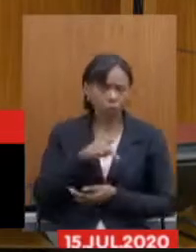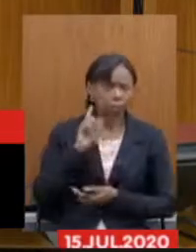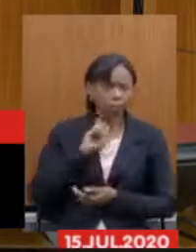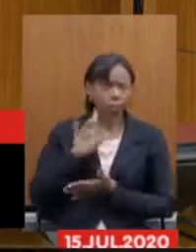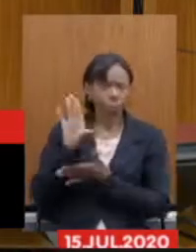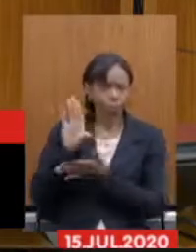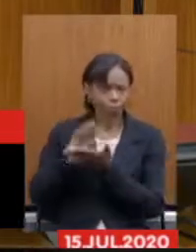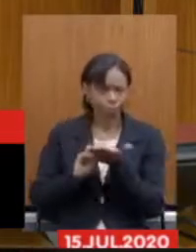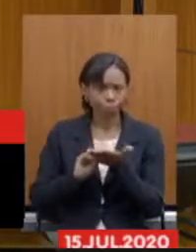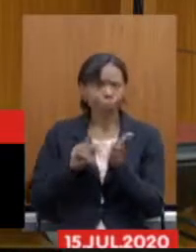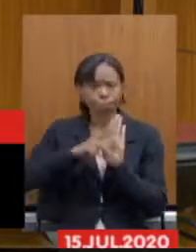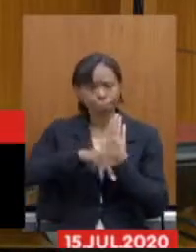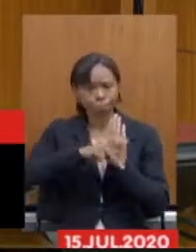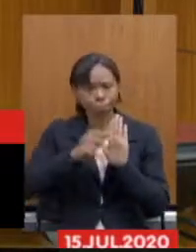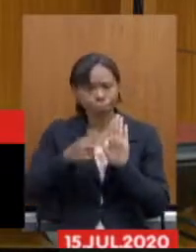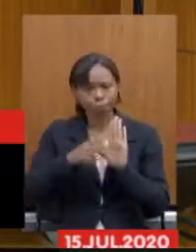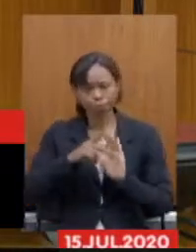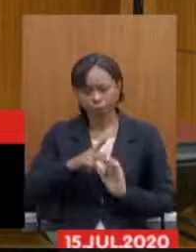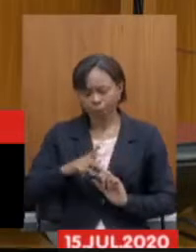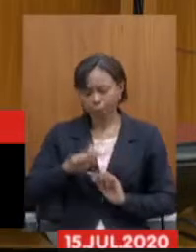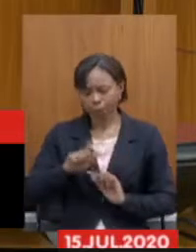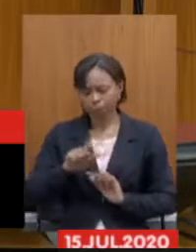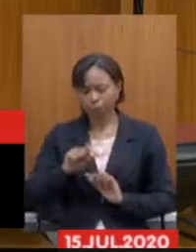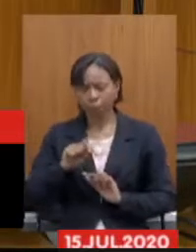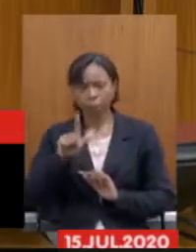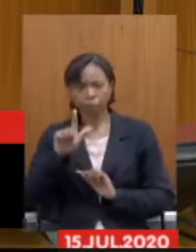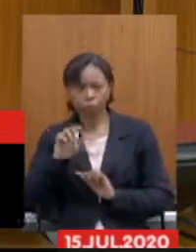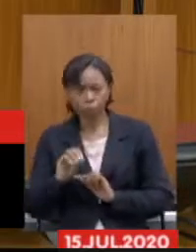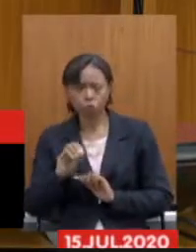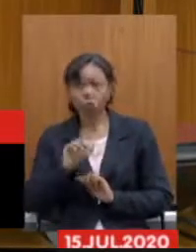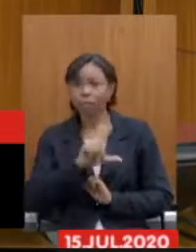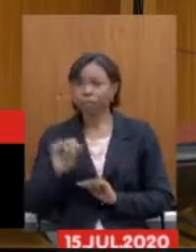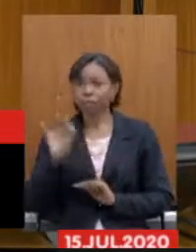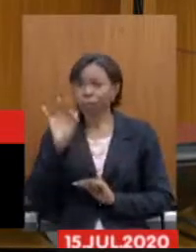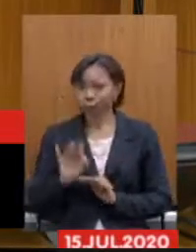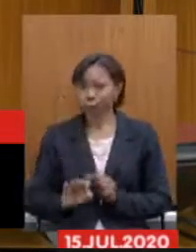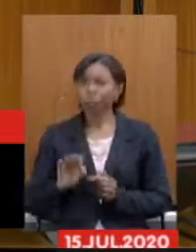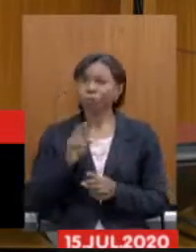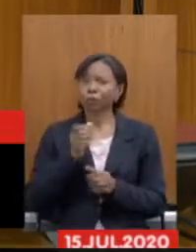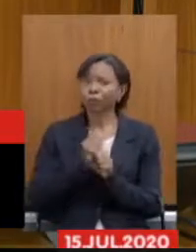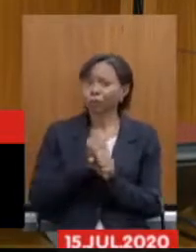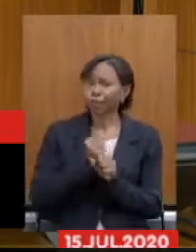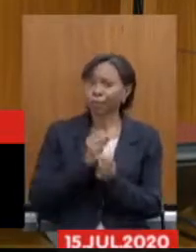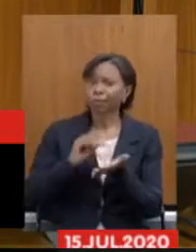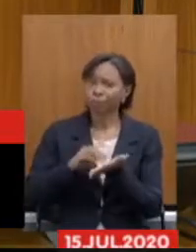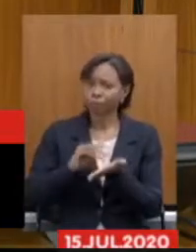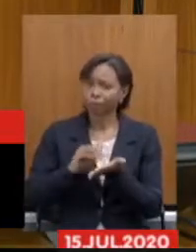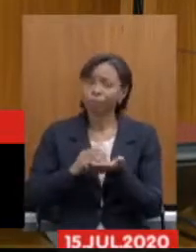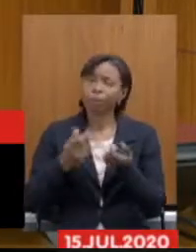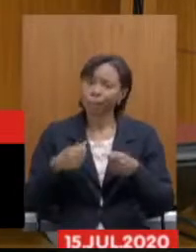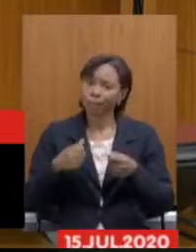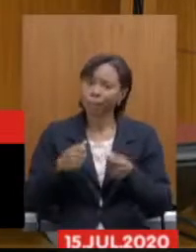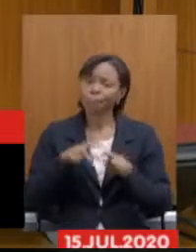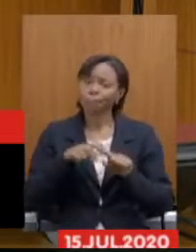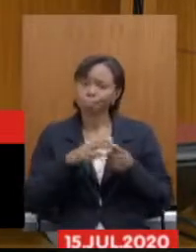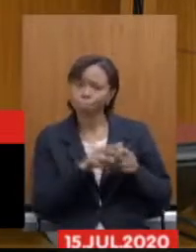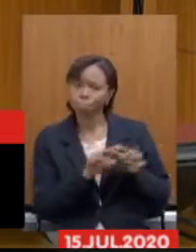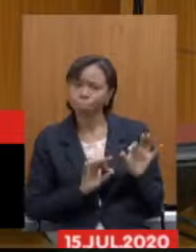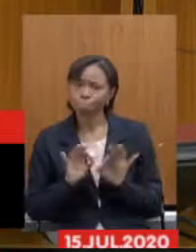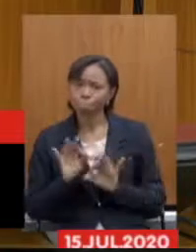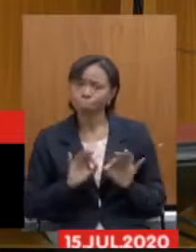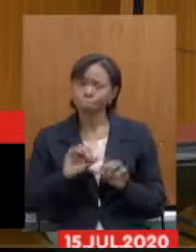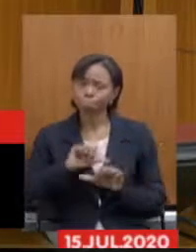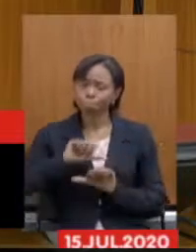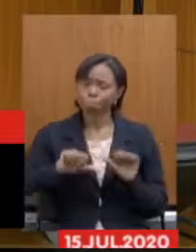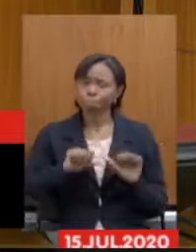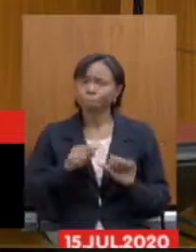o projeto consta com um pedágio de 100% do tempo faltante. Eu acho que esse pedágio merece uma certa adequação, lembrando que a multa